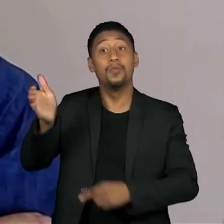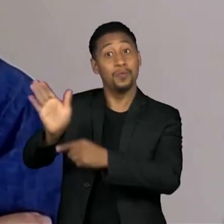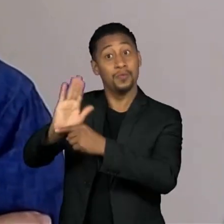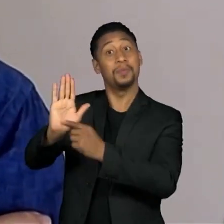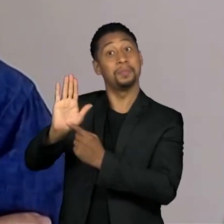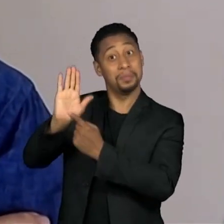Super. Tchau.